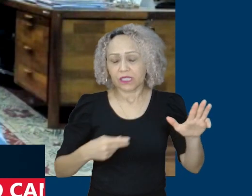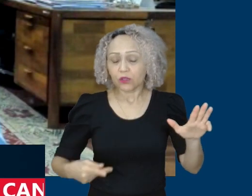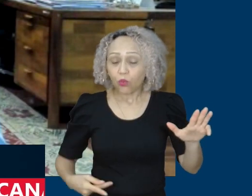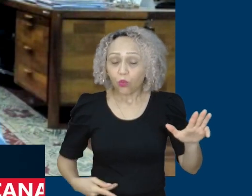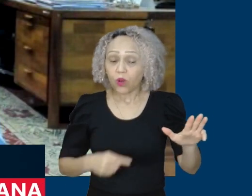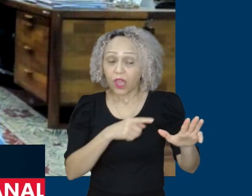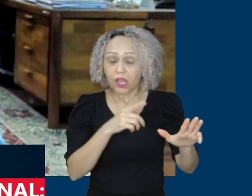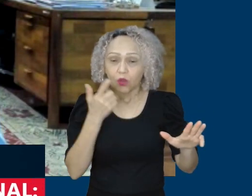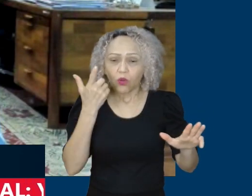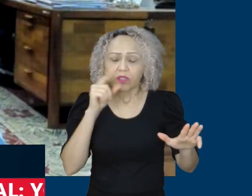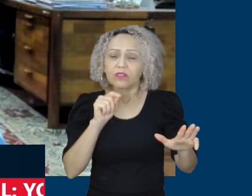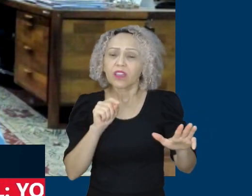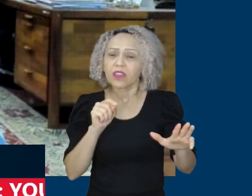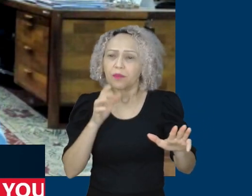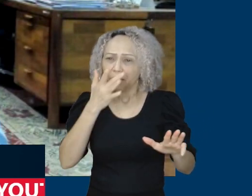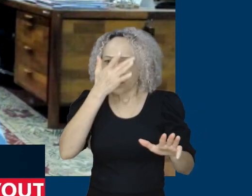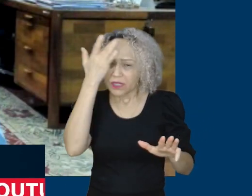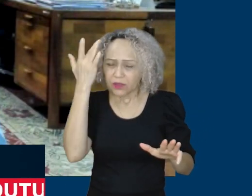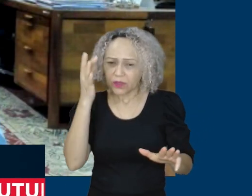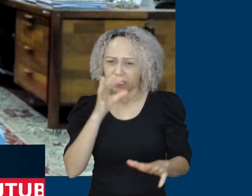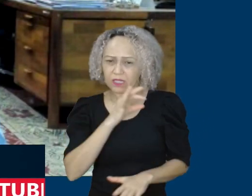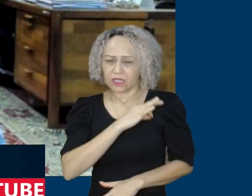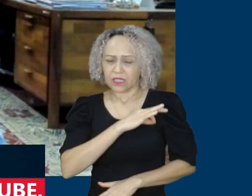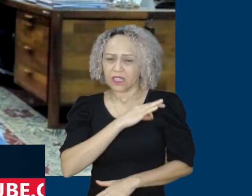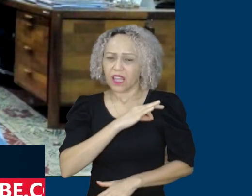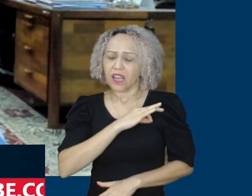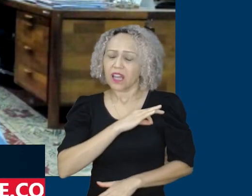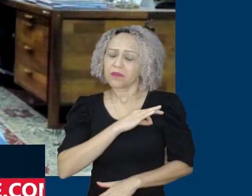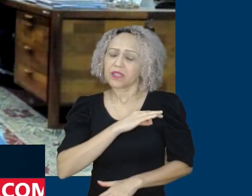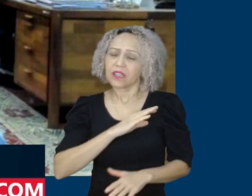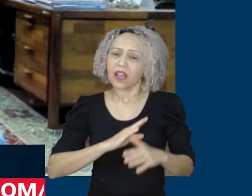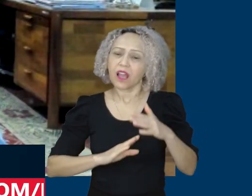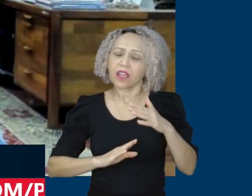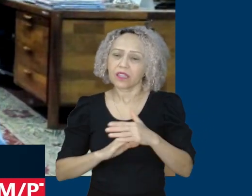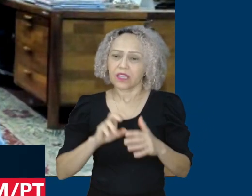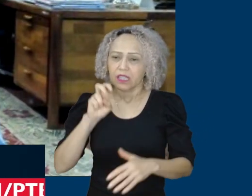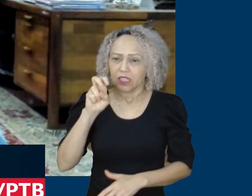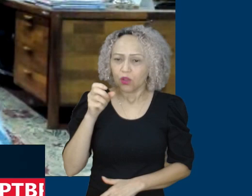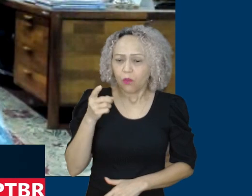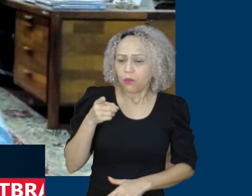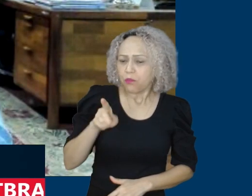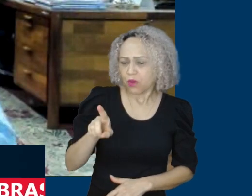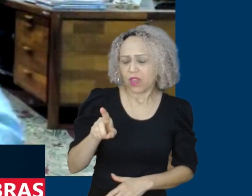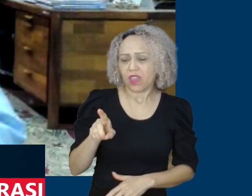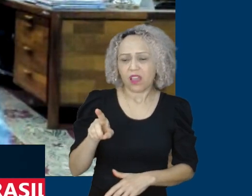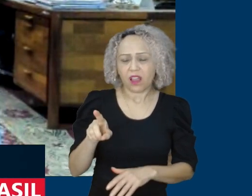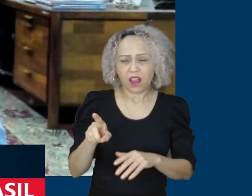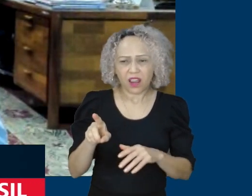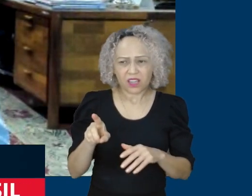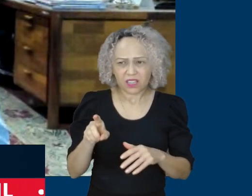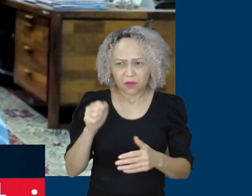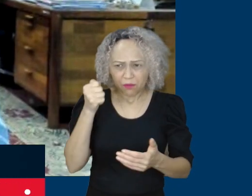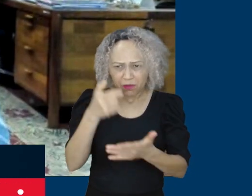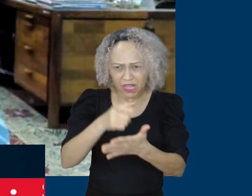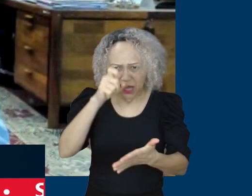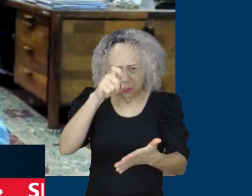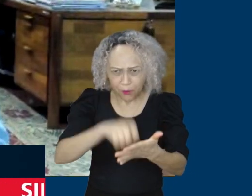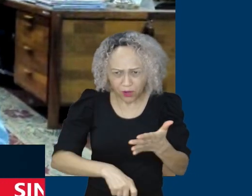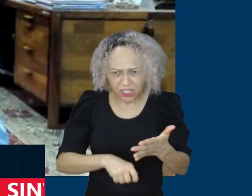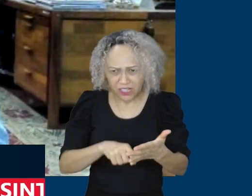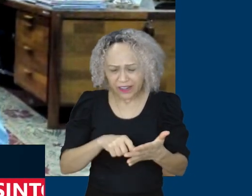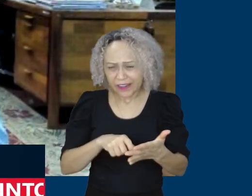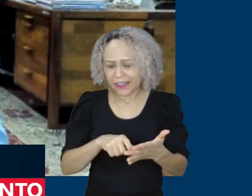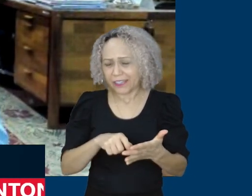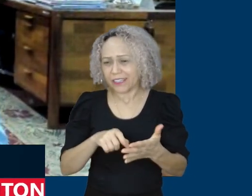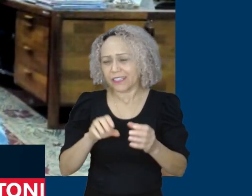condição de que quem ganha até R 5 mil não tenha retido na sua fonte de imposto de renda, na sua